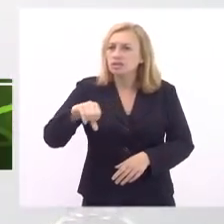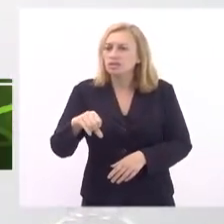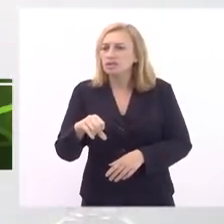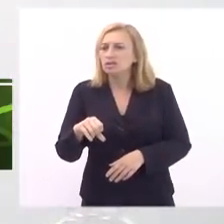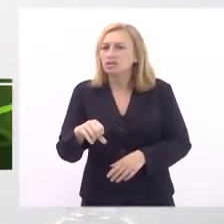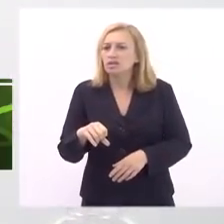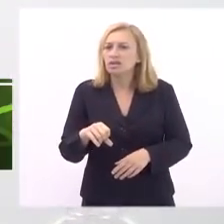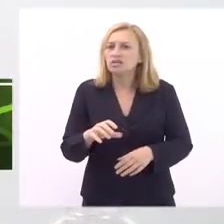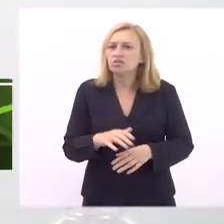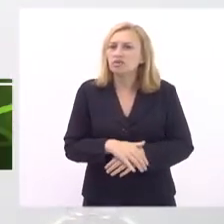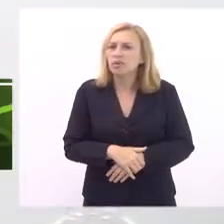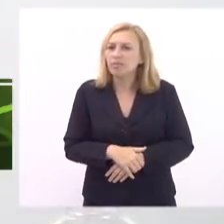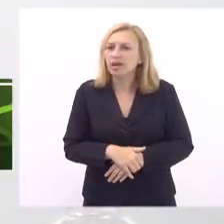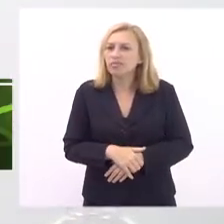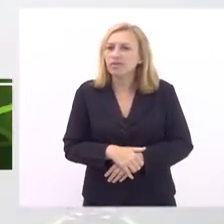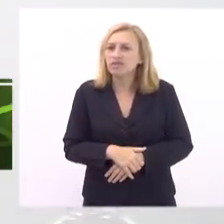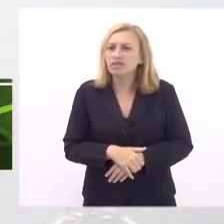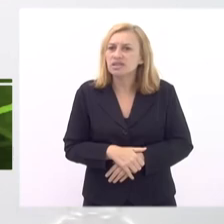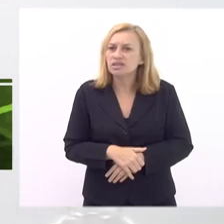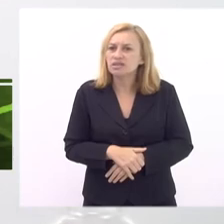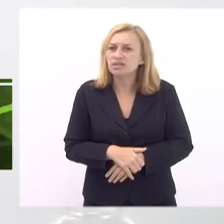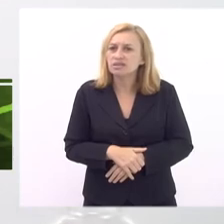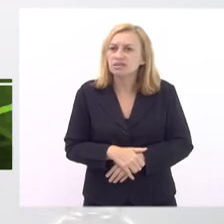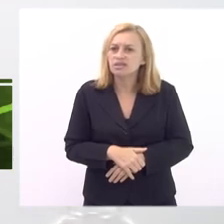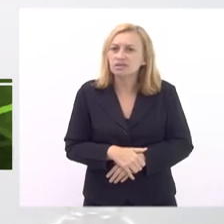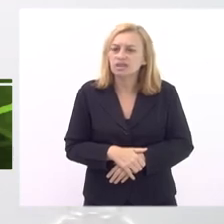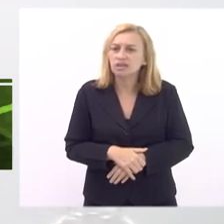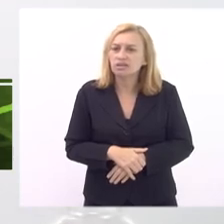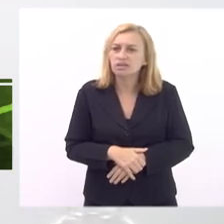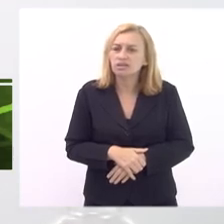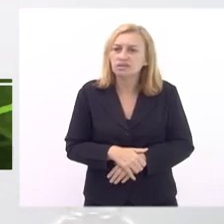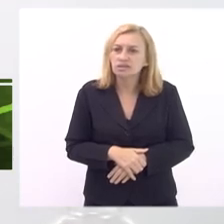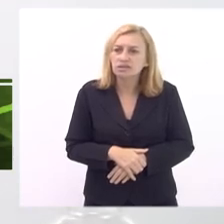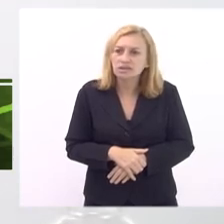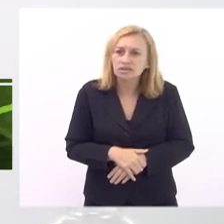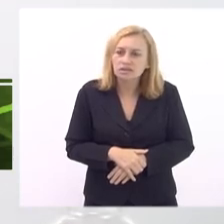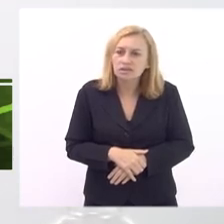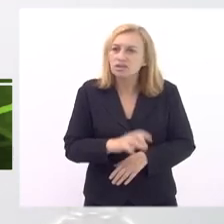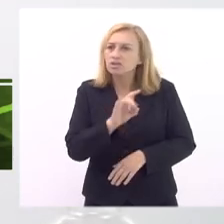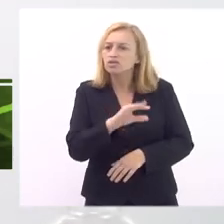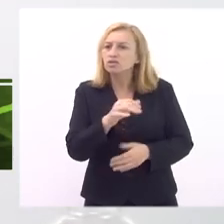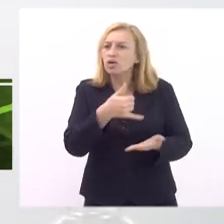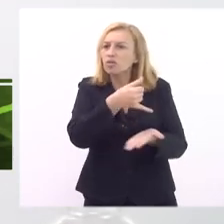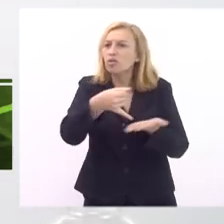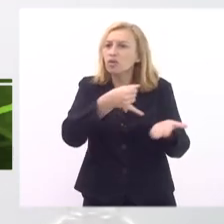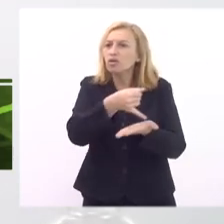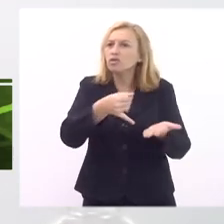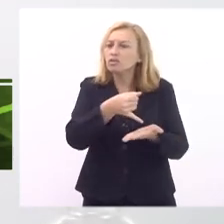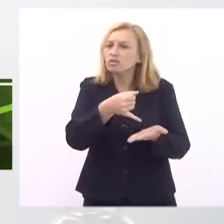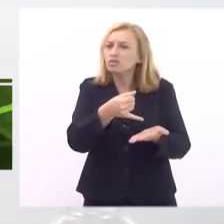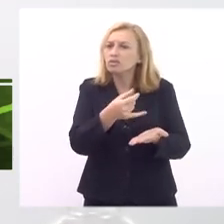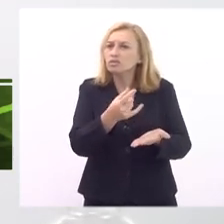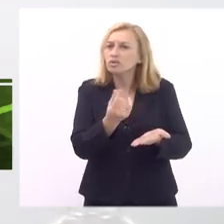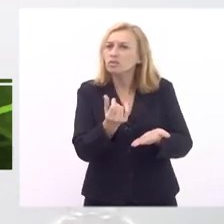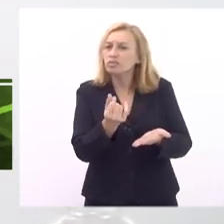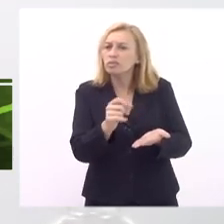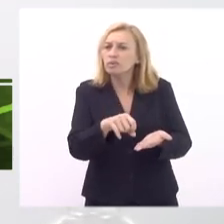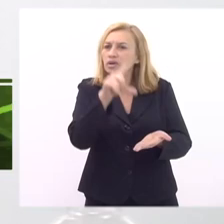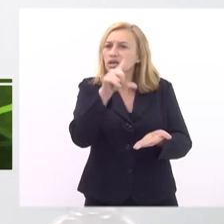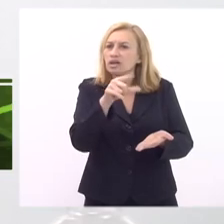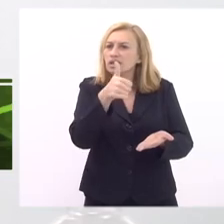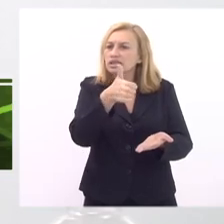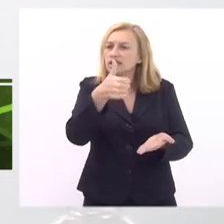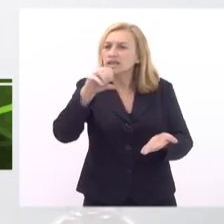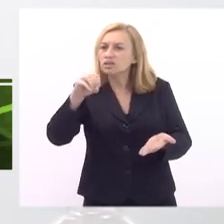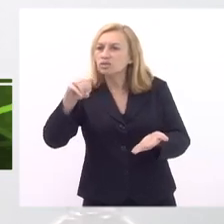muito mais baratas aumentou daqui a tabela aumentou só o óleo aumentou cento e pouco por cento o